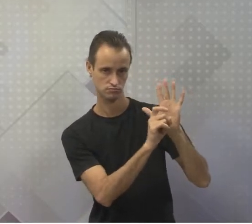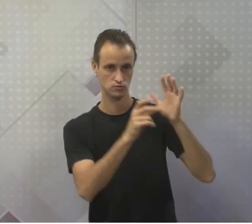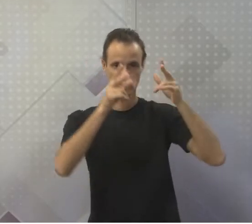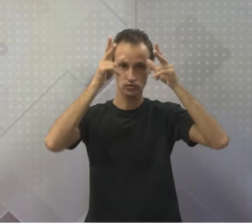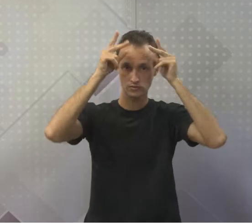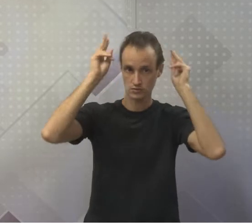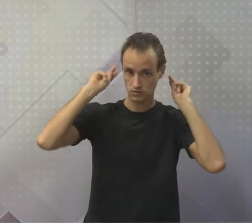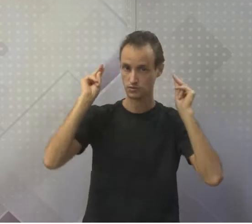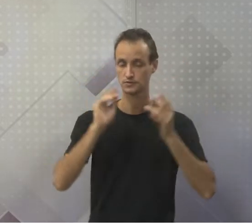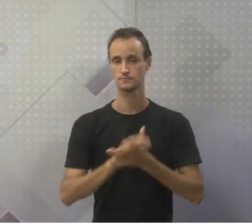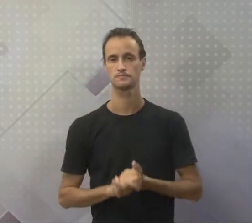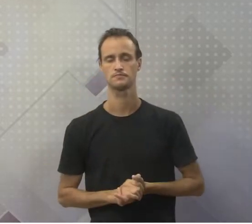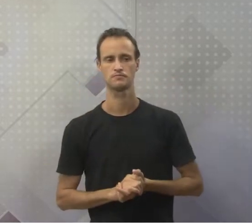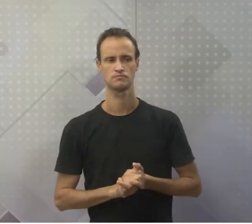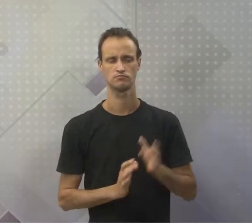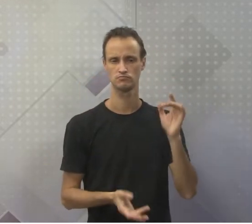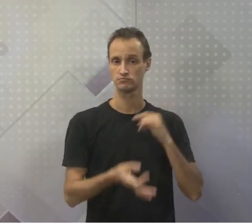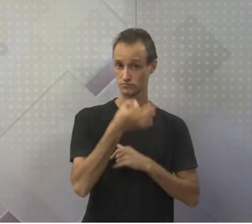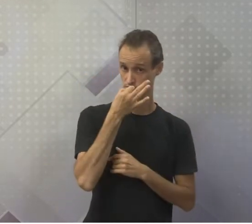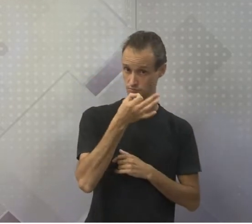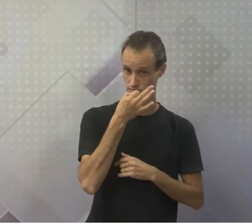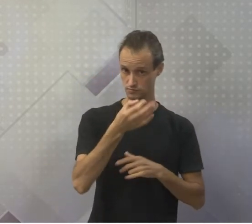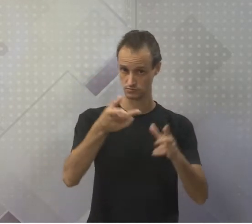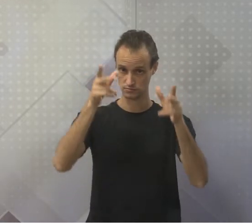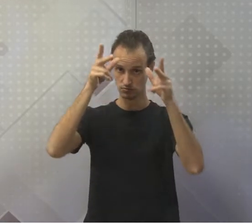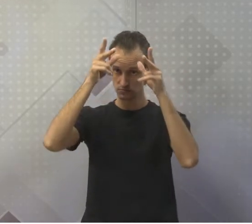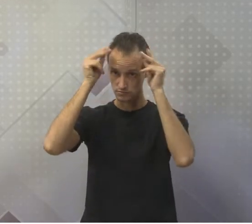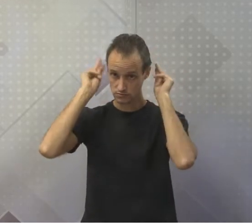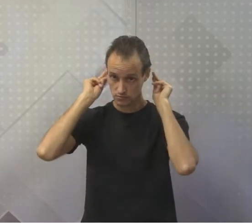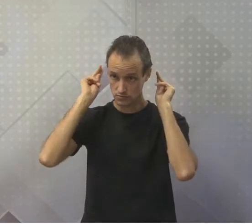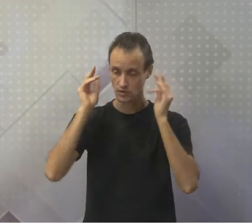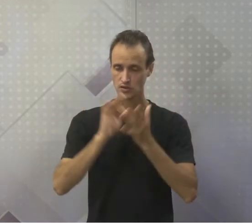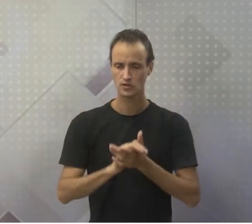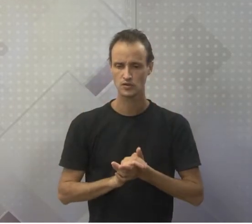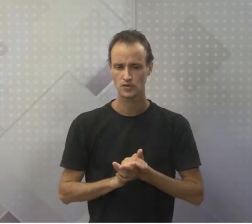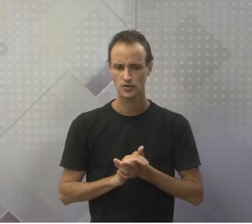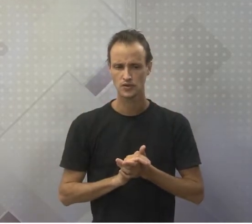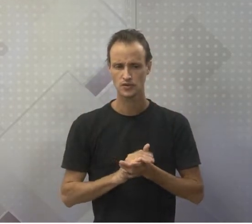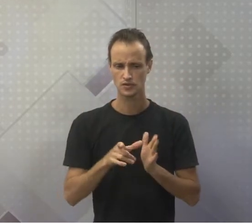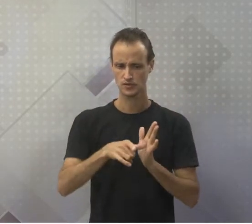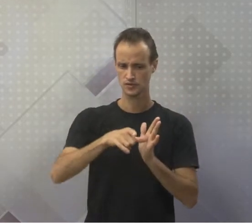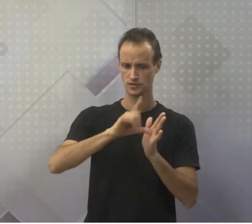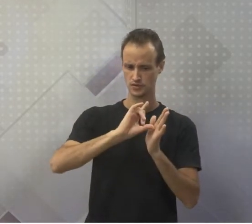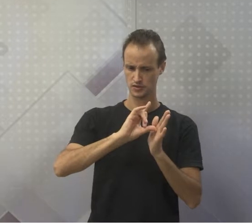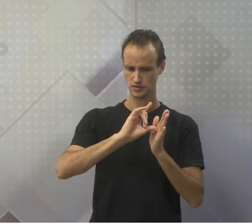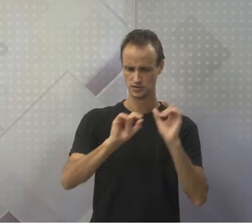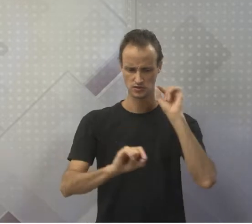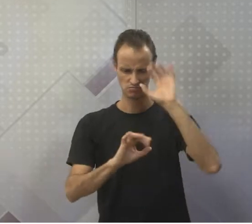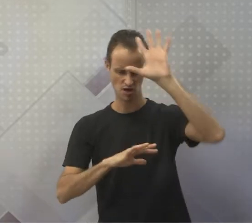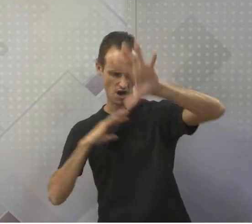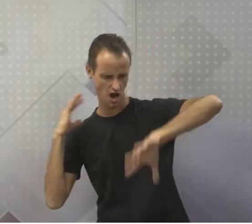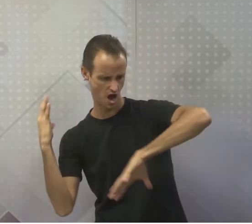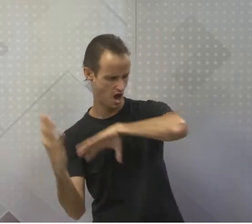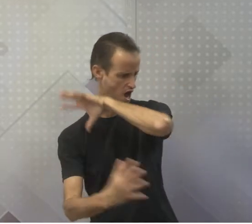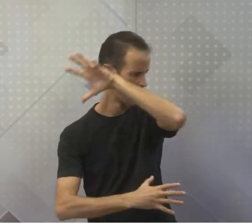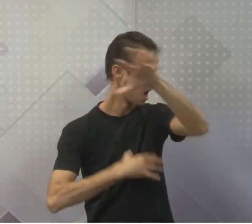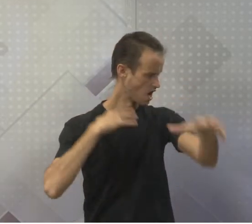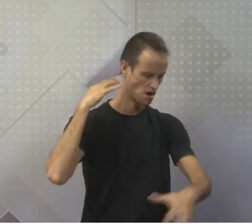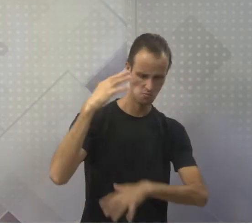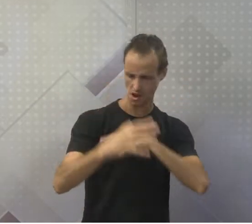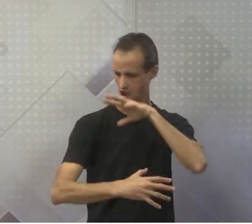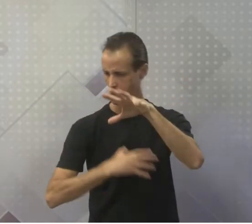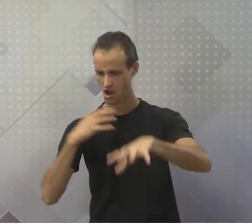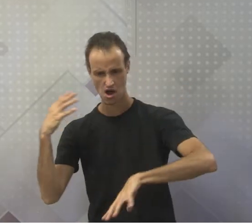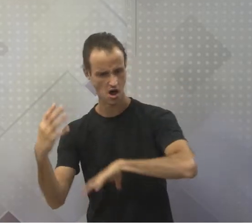segundo os gregos, antes da vida, tudo era o caos. O que é é o caos?